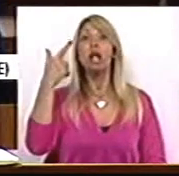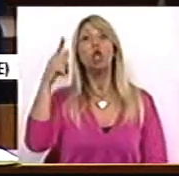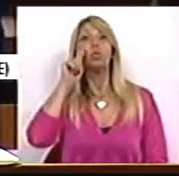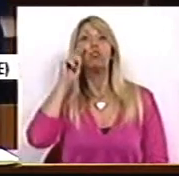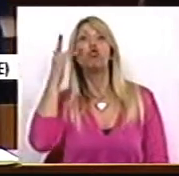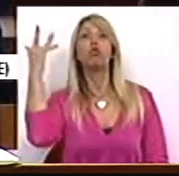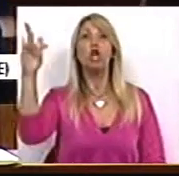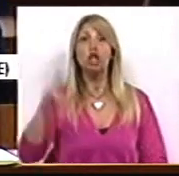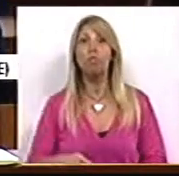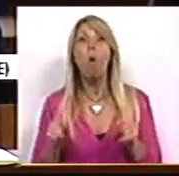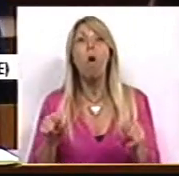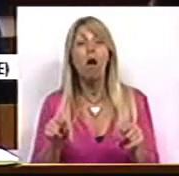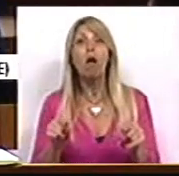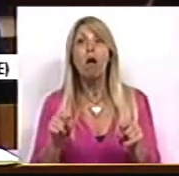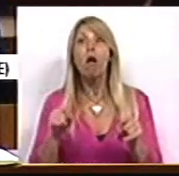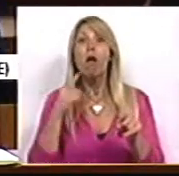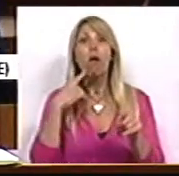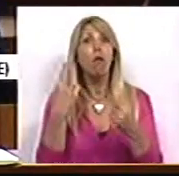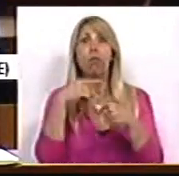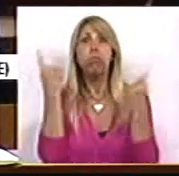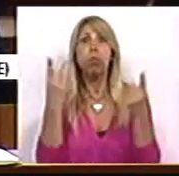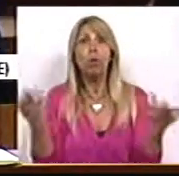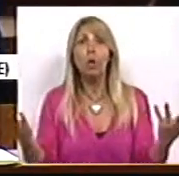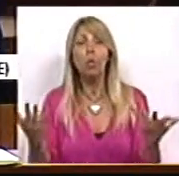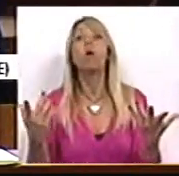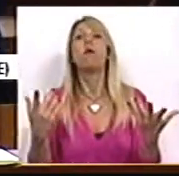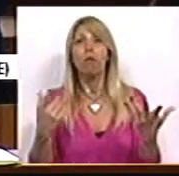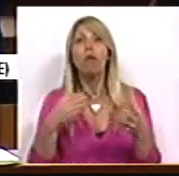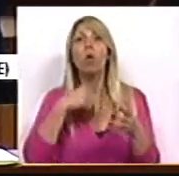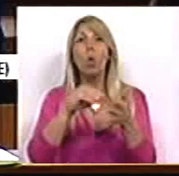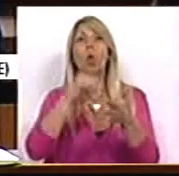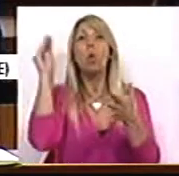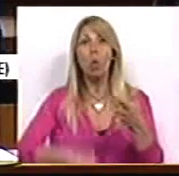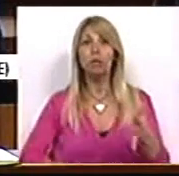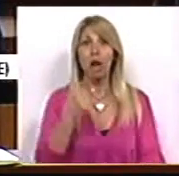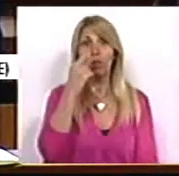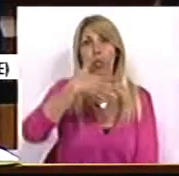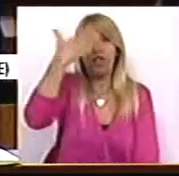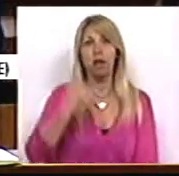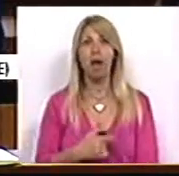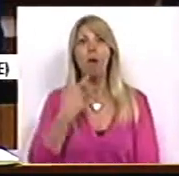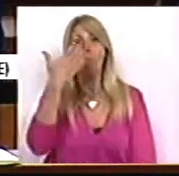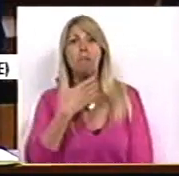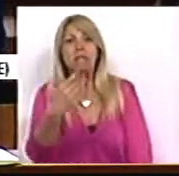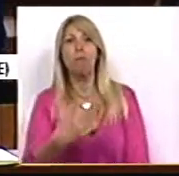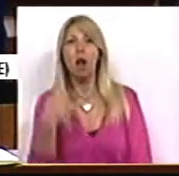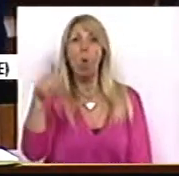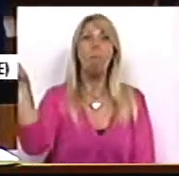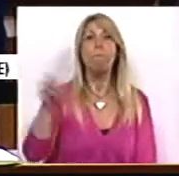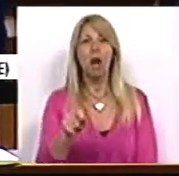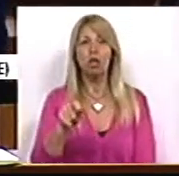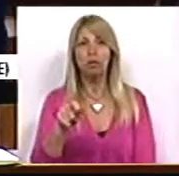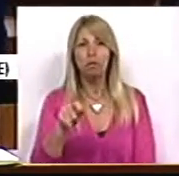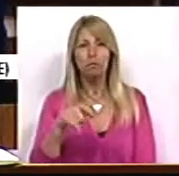públicos, que fazem contratos ao dia, à semana, ao mês, para preencher vagas que nós sabemos